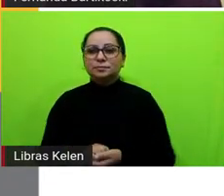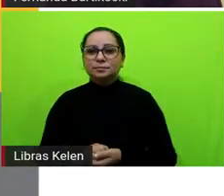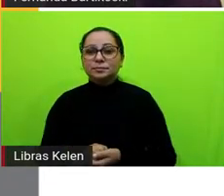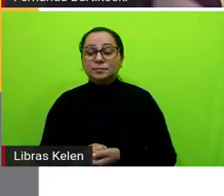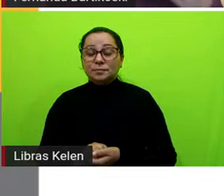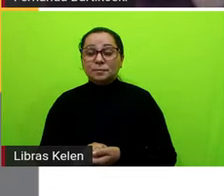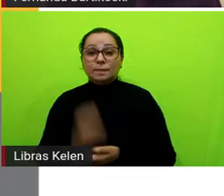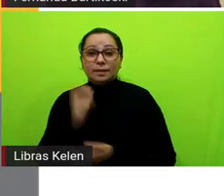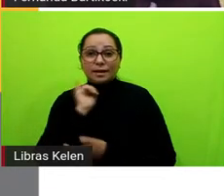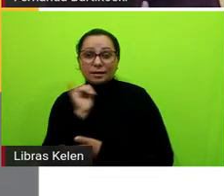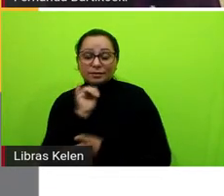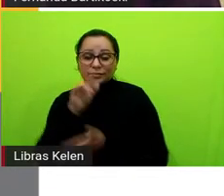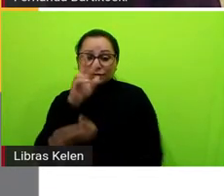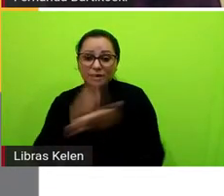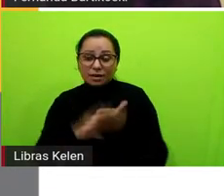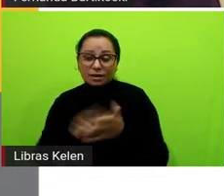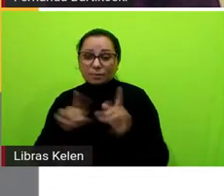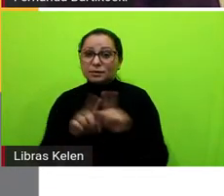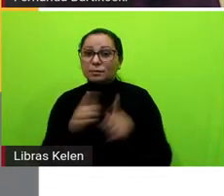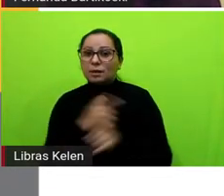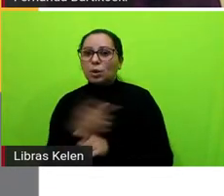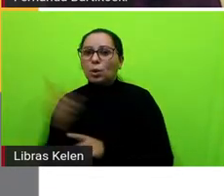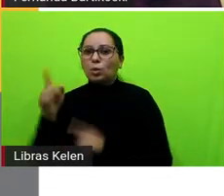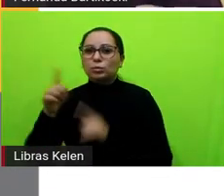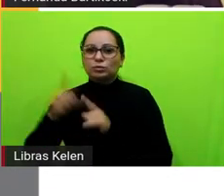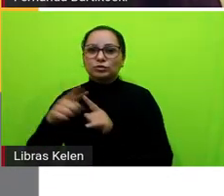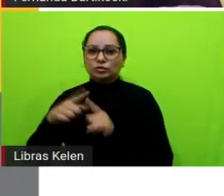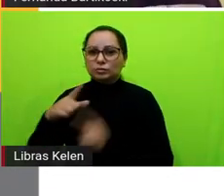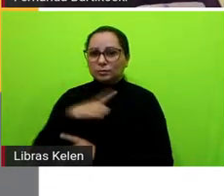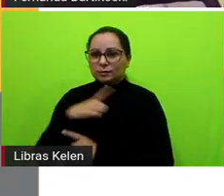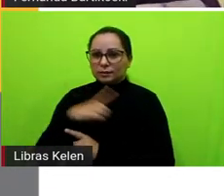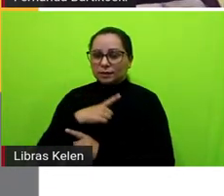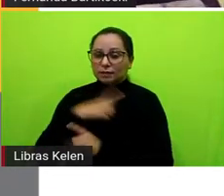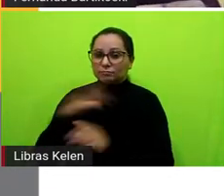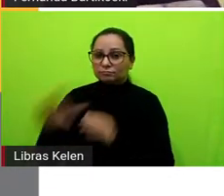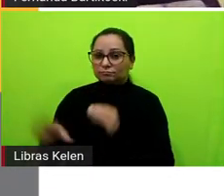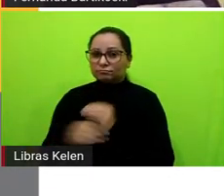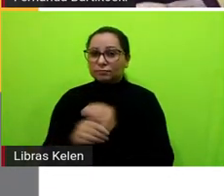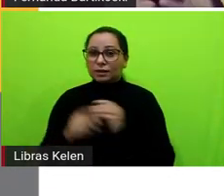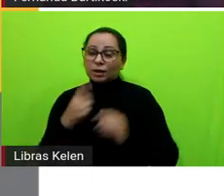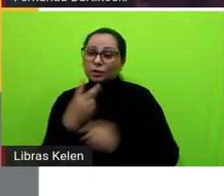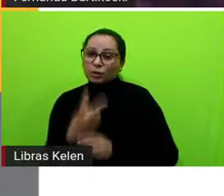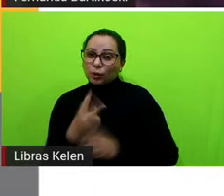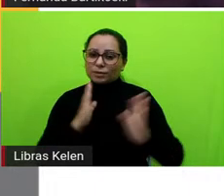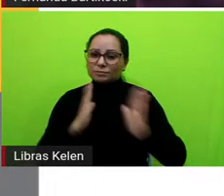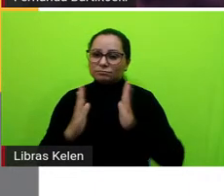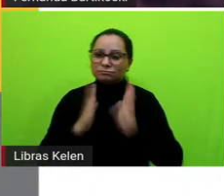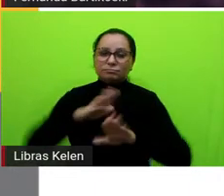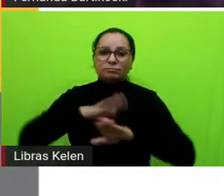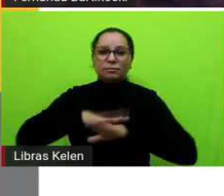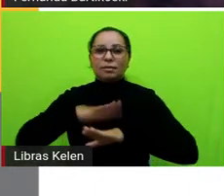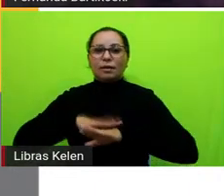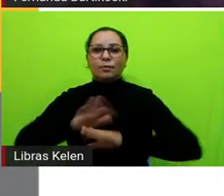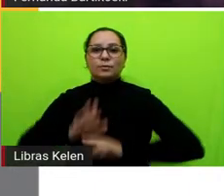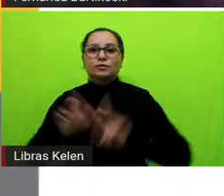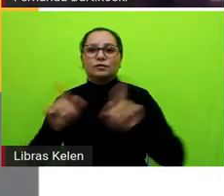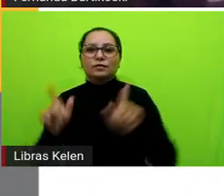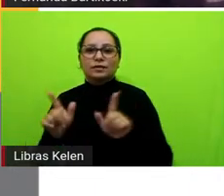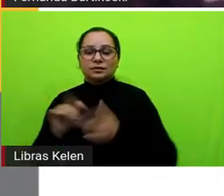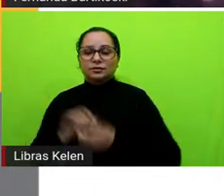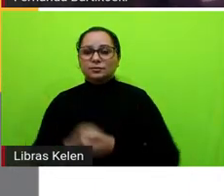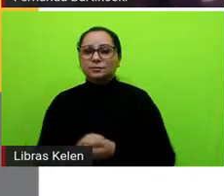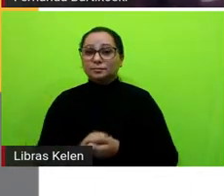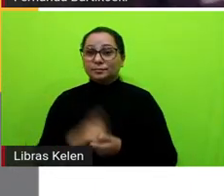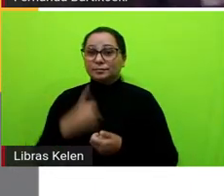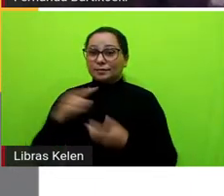lemos assim como tantas outras narrativas que existem comporta dois tempos distintos então aqui a gente tem a gente tem dois